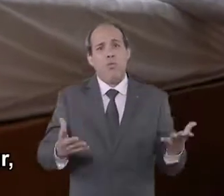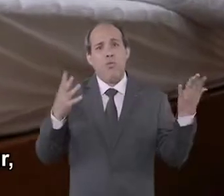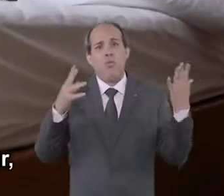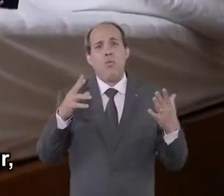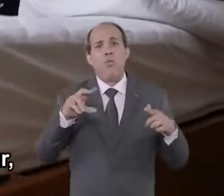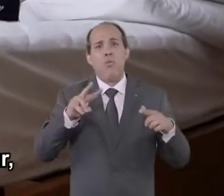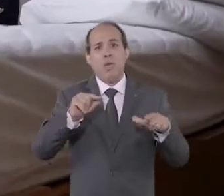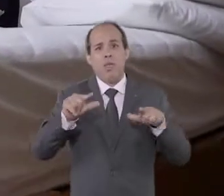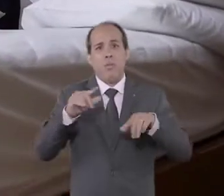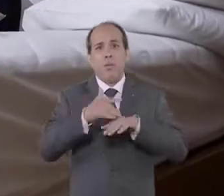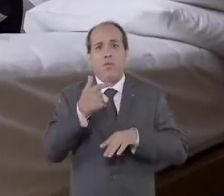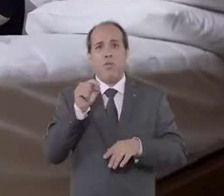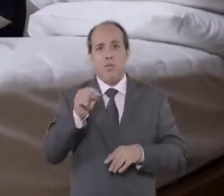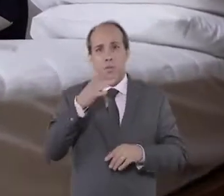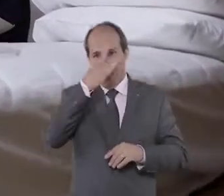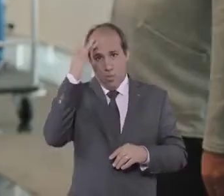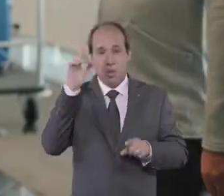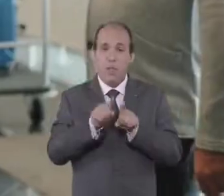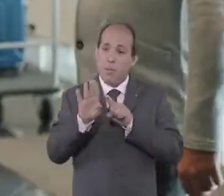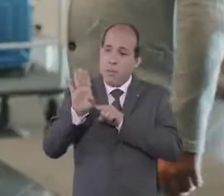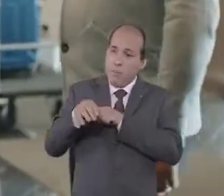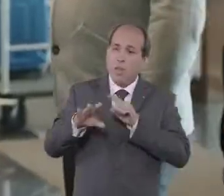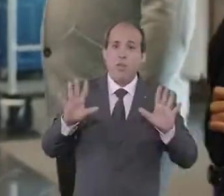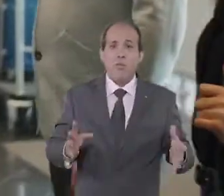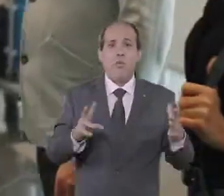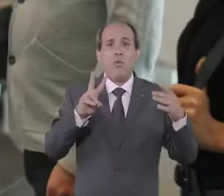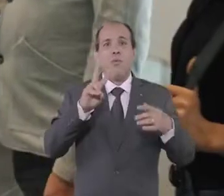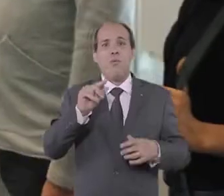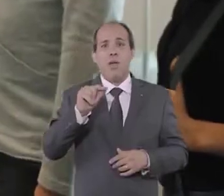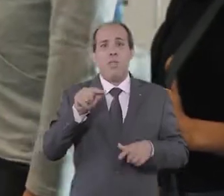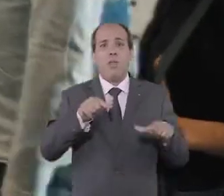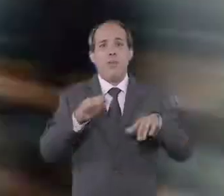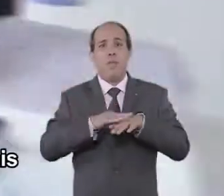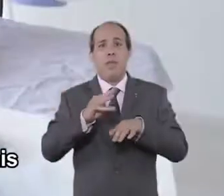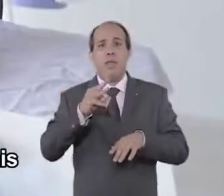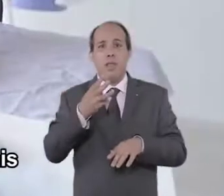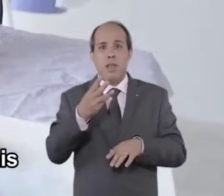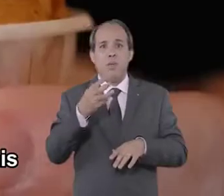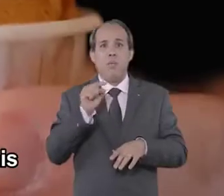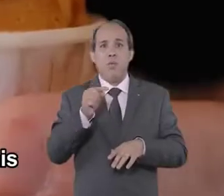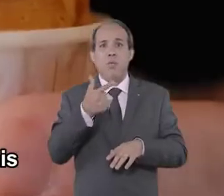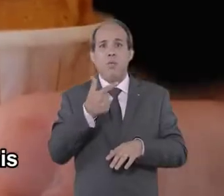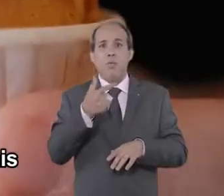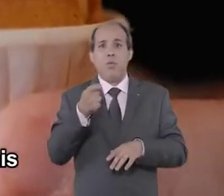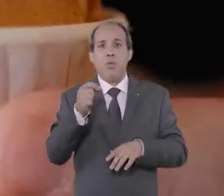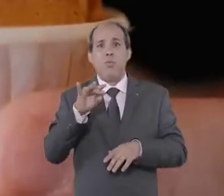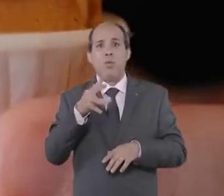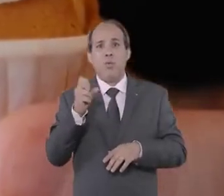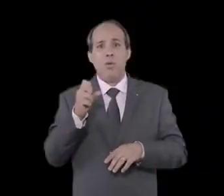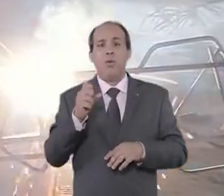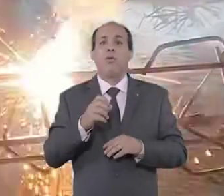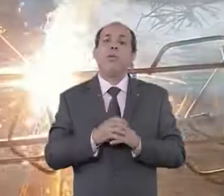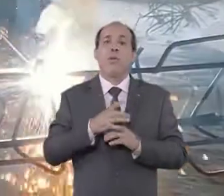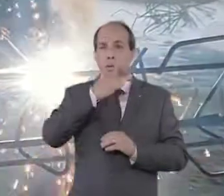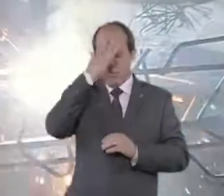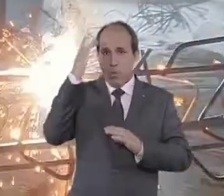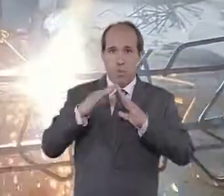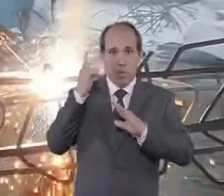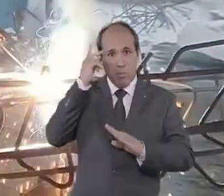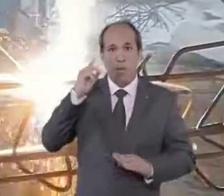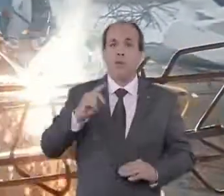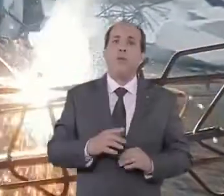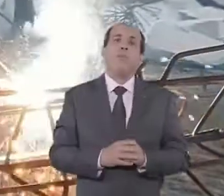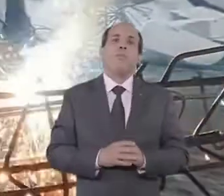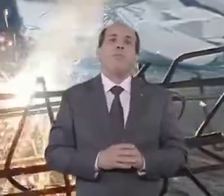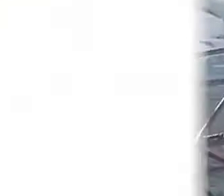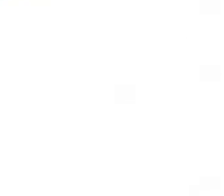programa Fungetur, que salvou o emprego de mais de 20 mil pessoas. E o BEM salvou o emprego de mais de 3 milhões e 200